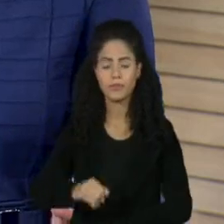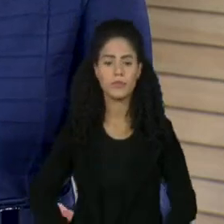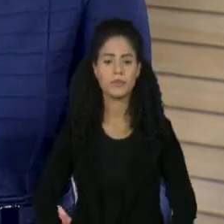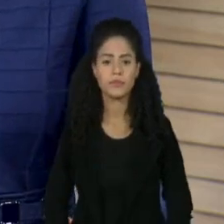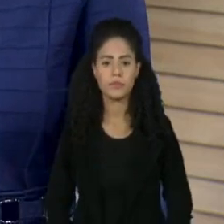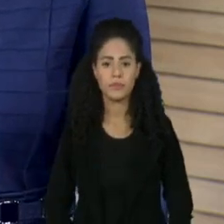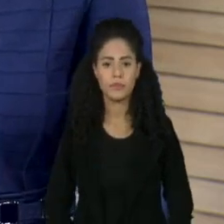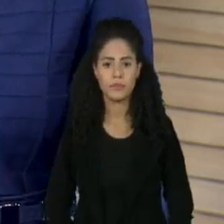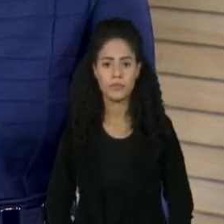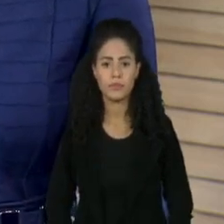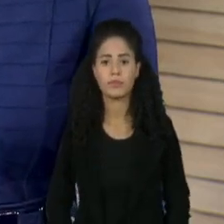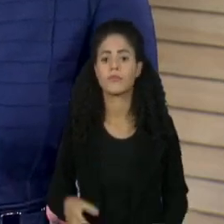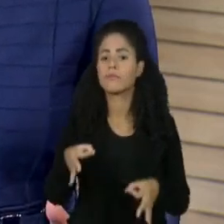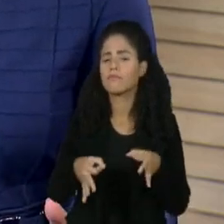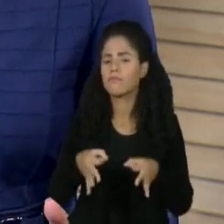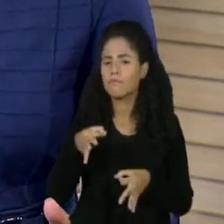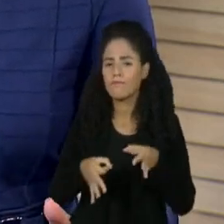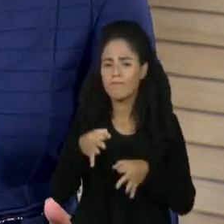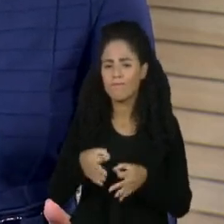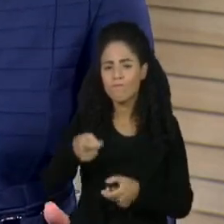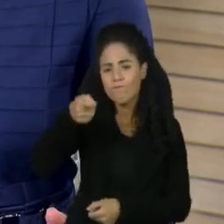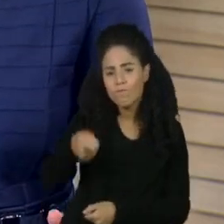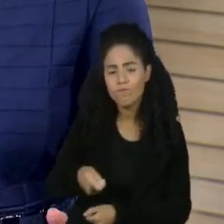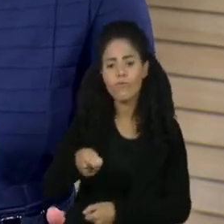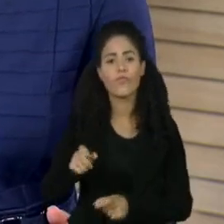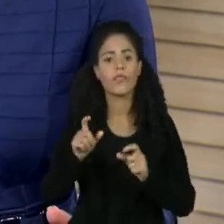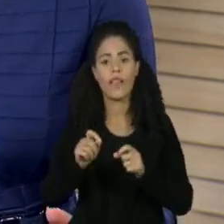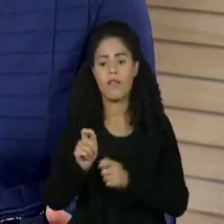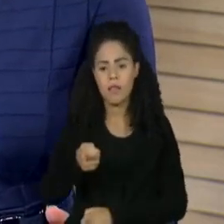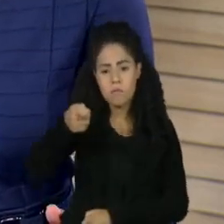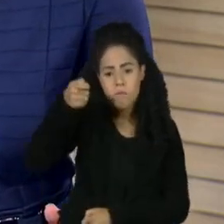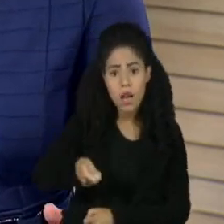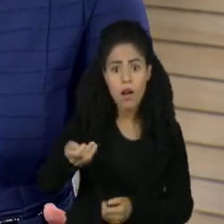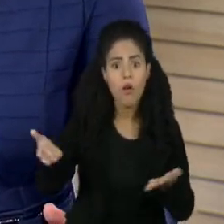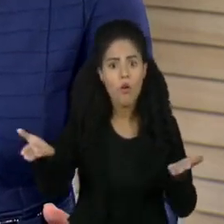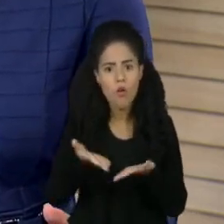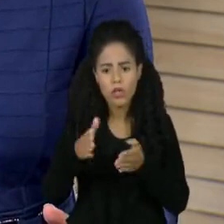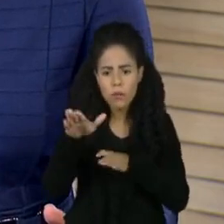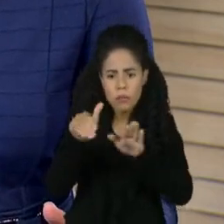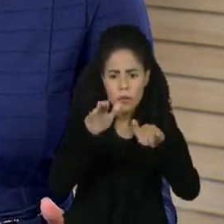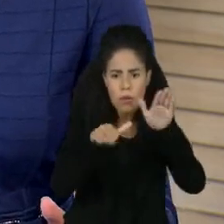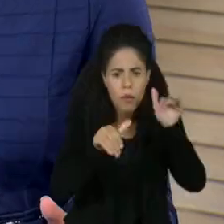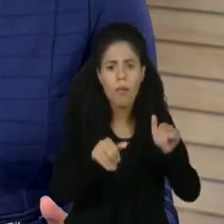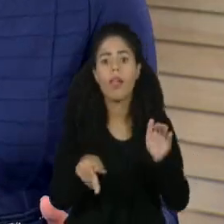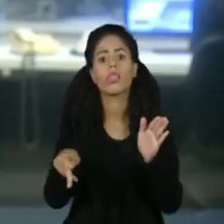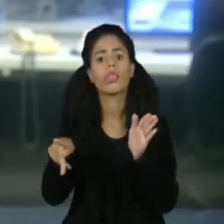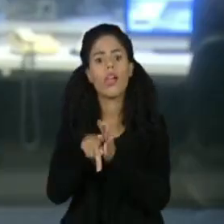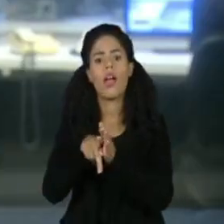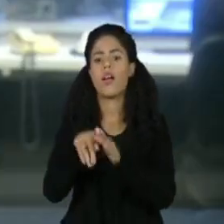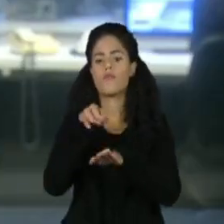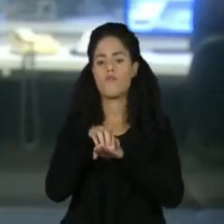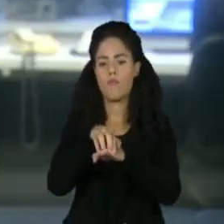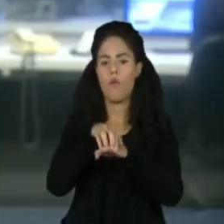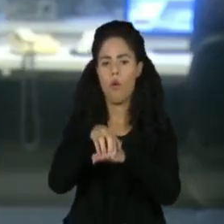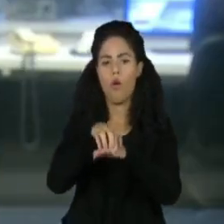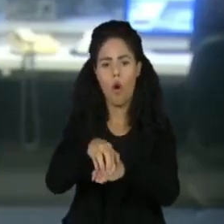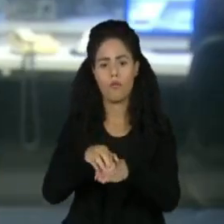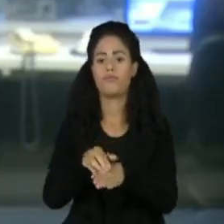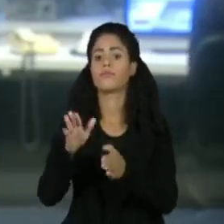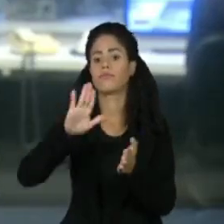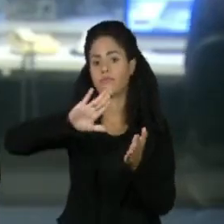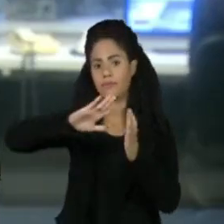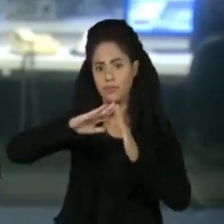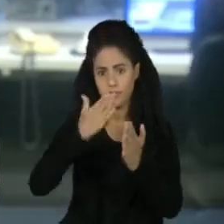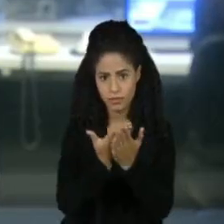O Tribunal de Contas da União suspendeu um pregão eletrônico para a compra de ônibus escolares. O motivo é a